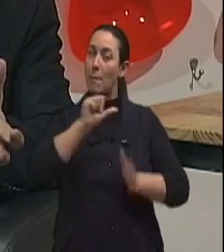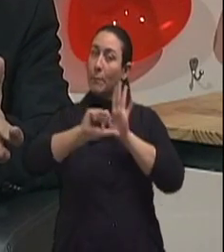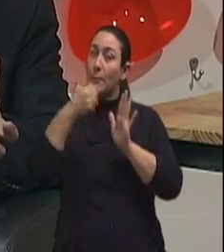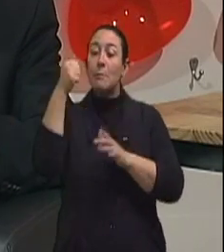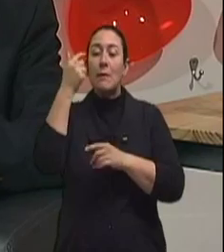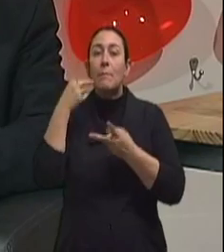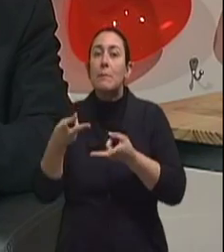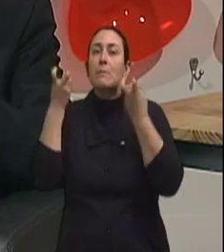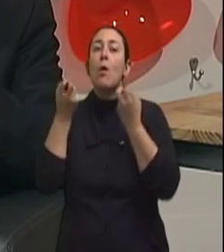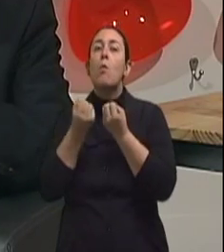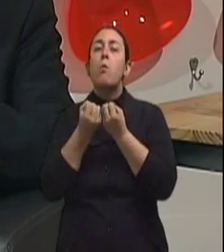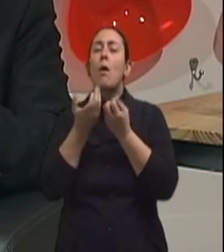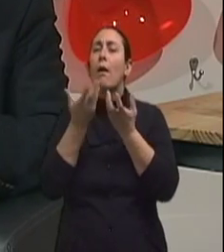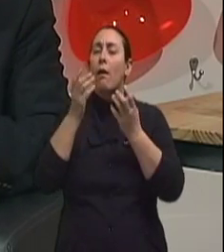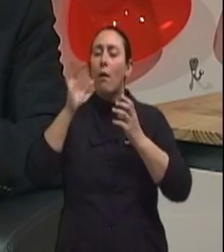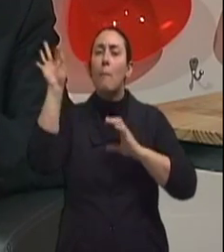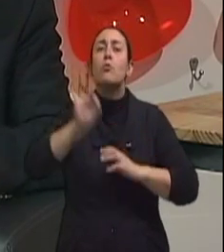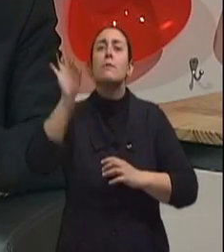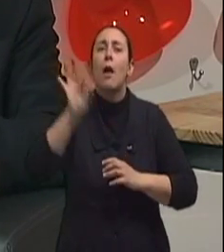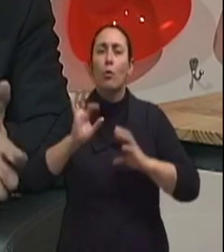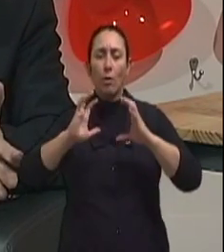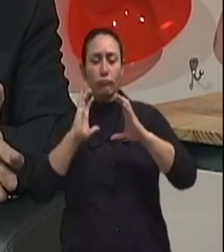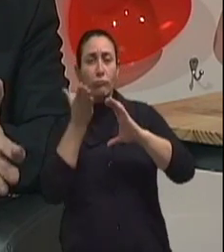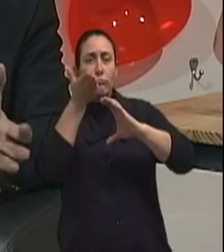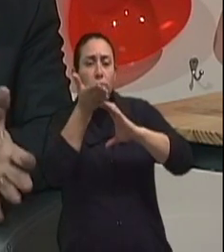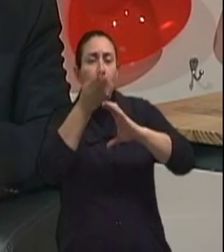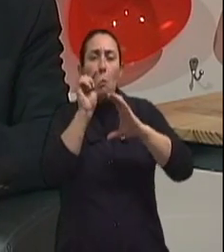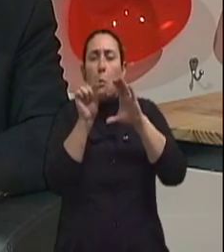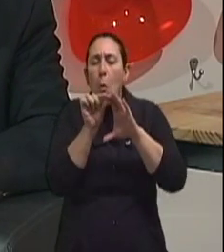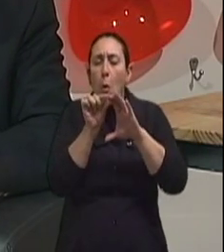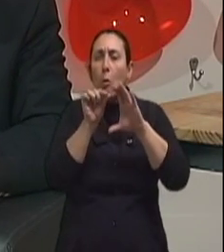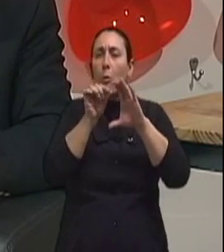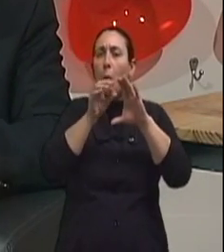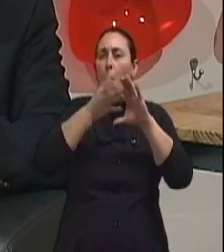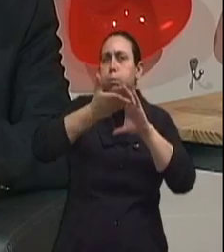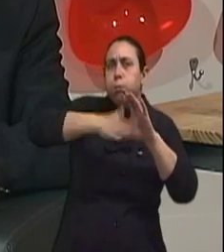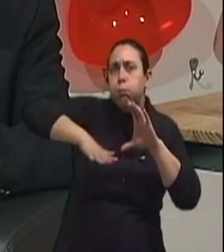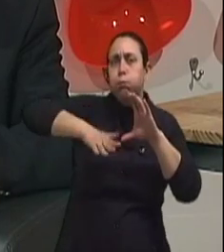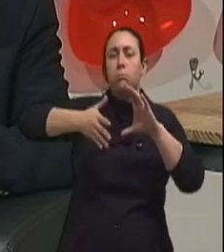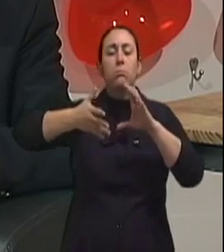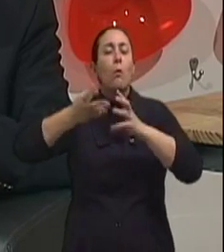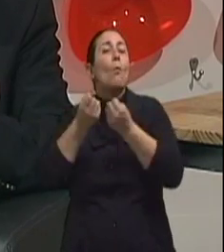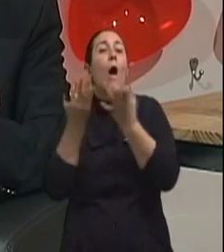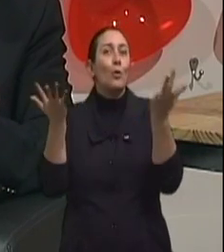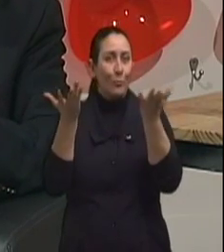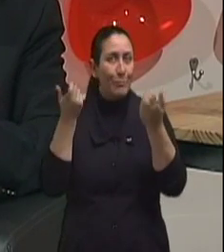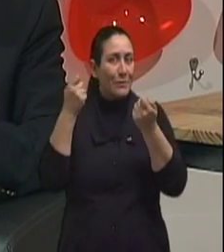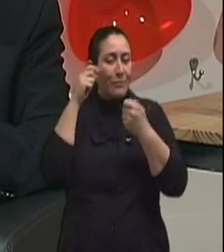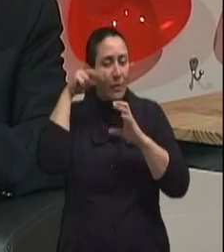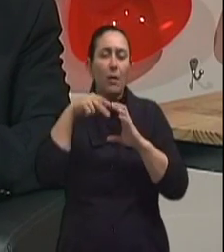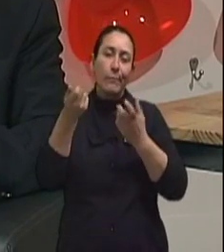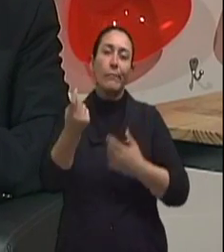extensão do problema, para poder definir o melhor tratamento para aquele paciente. Isso começa por uma série de exames, que incluem